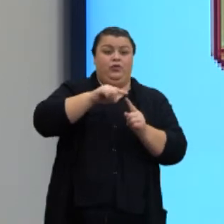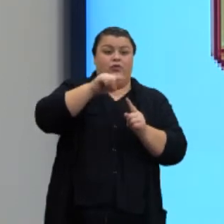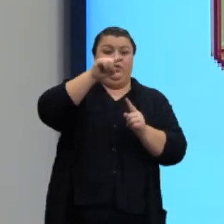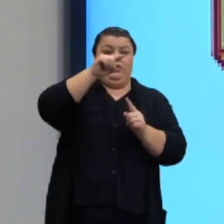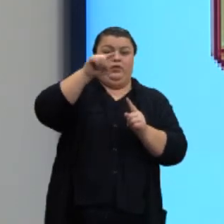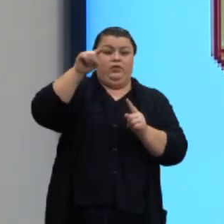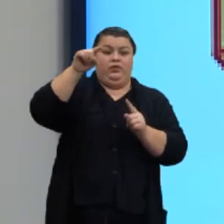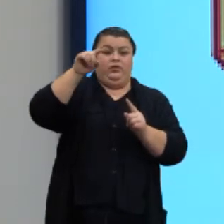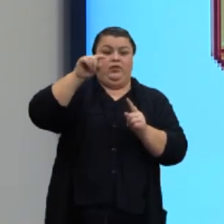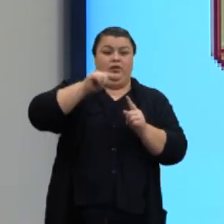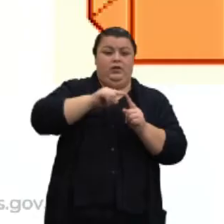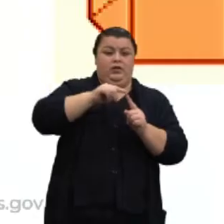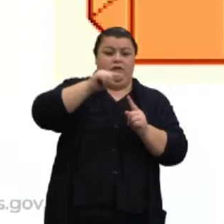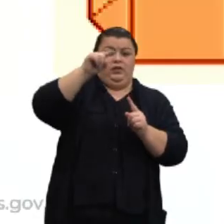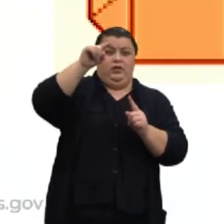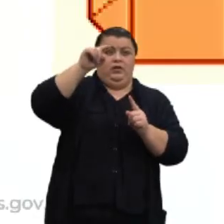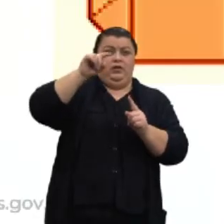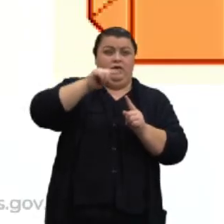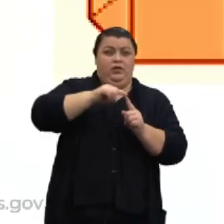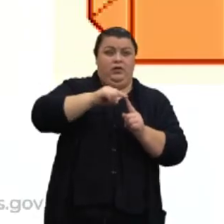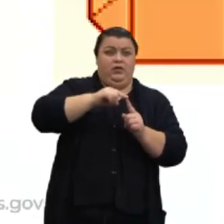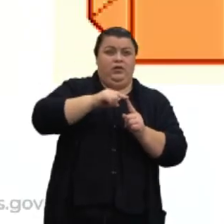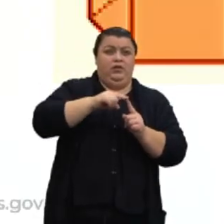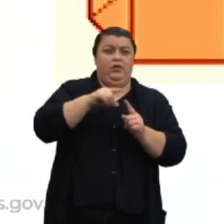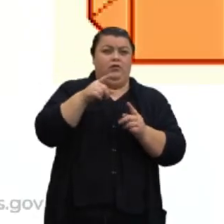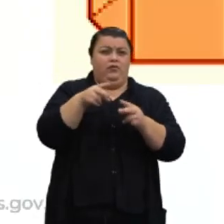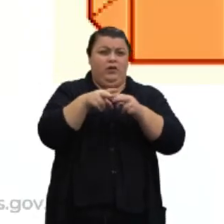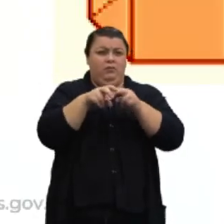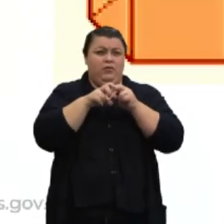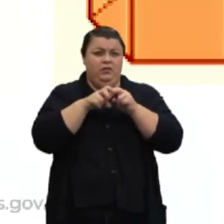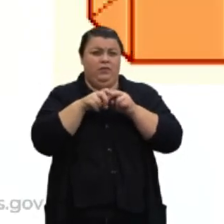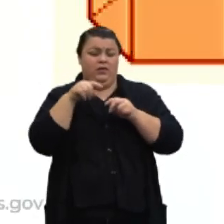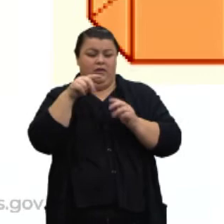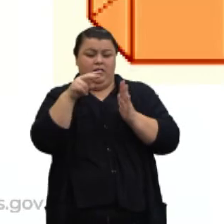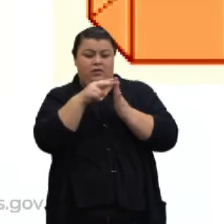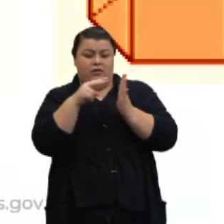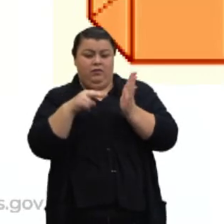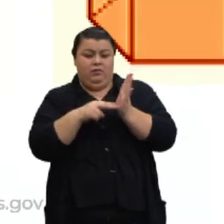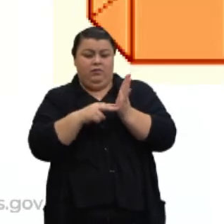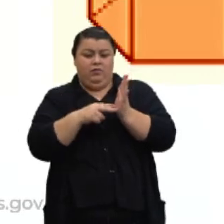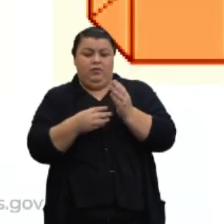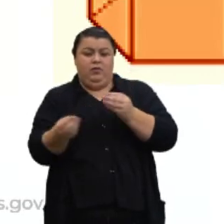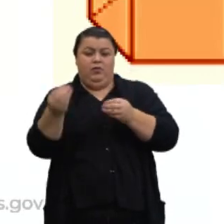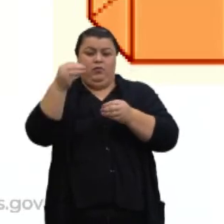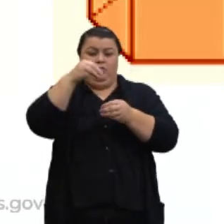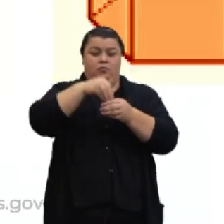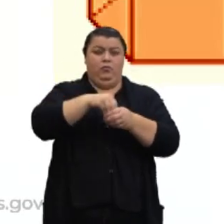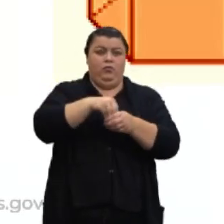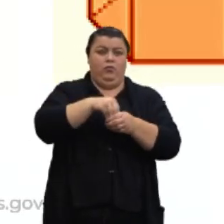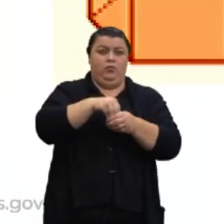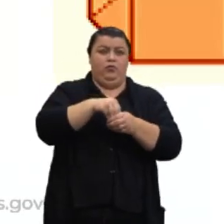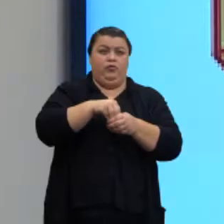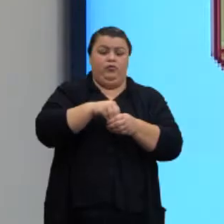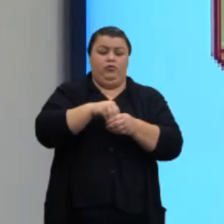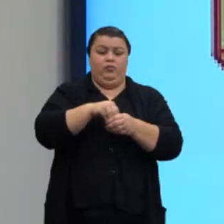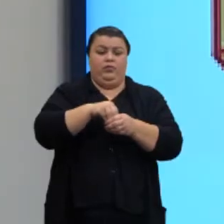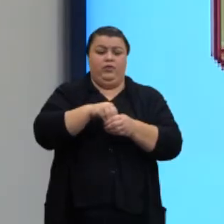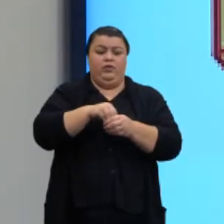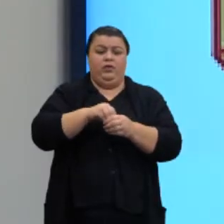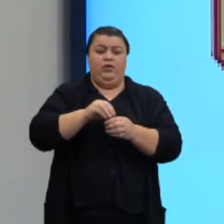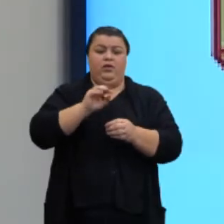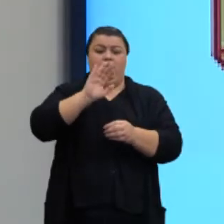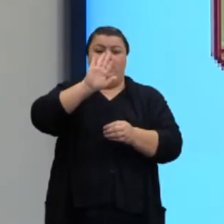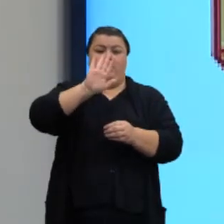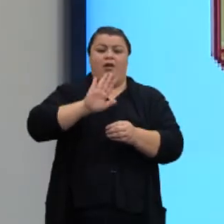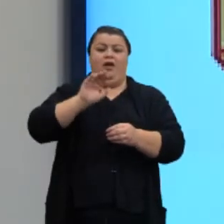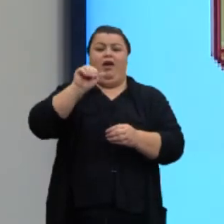Então, ali eu tenho os retângulos e a gente vai perceber que esses prismas têm esses elementos, arestas laterais. Quem são